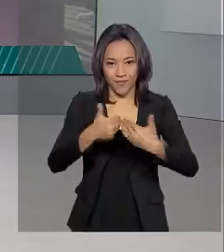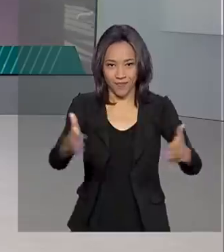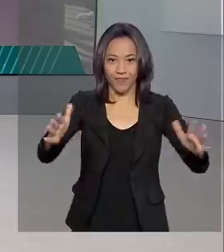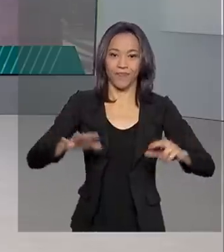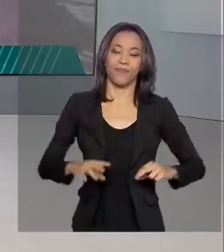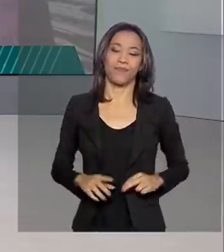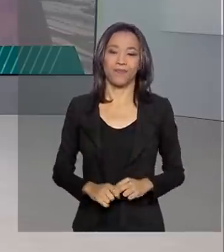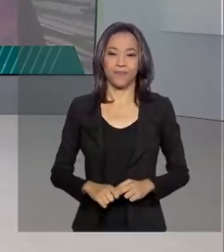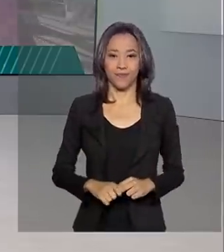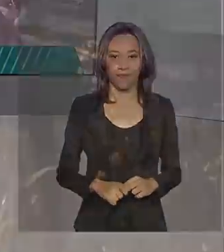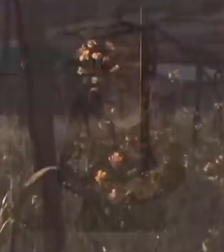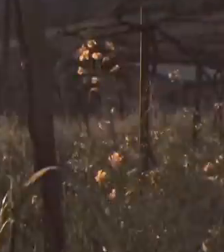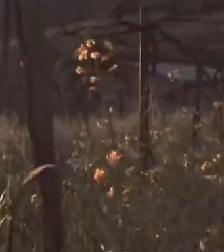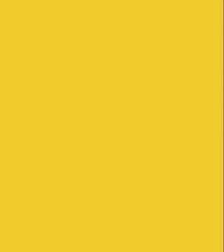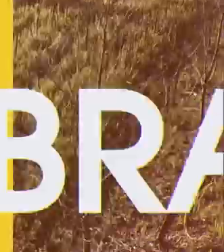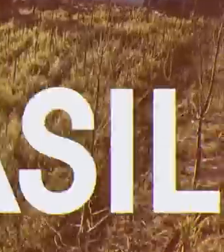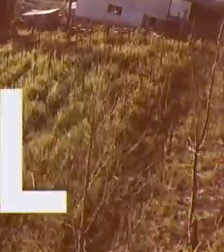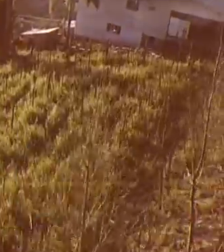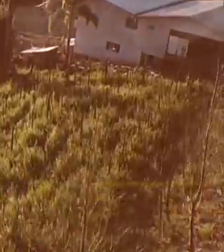está no ar.